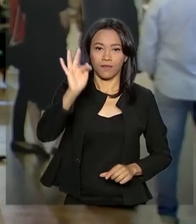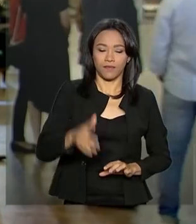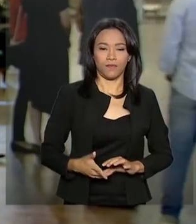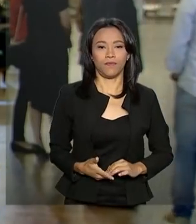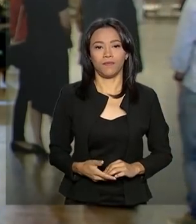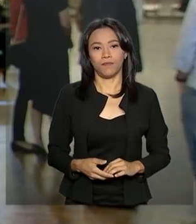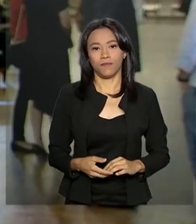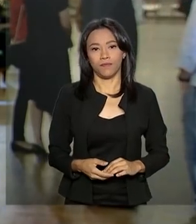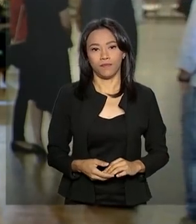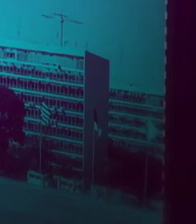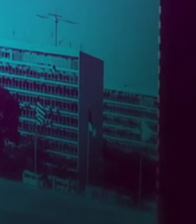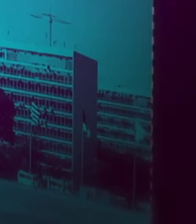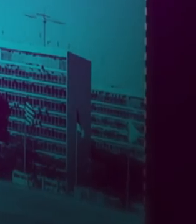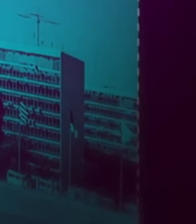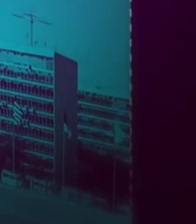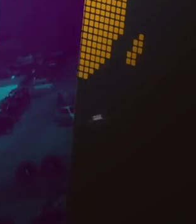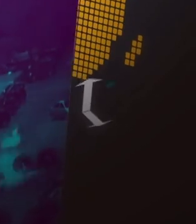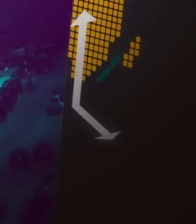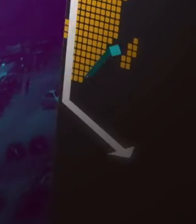federal.